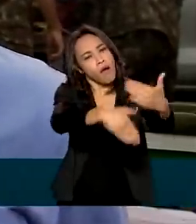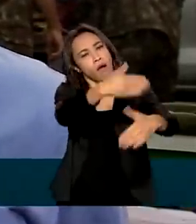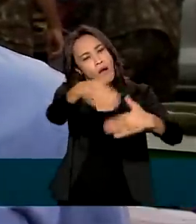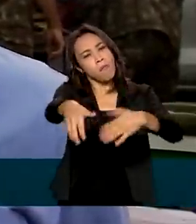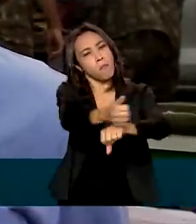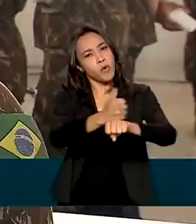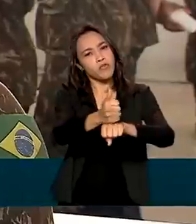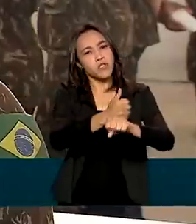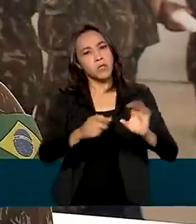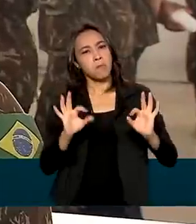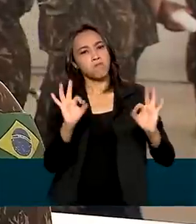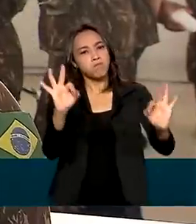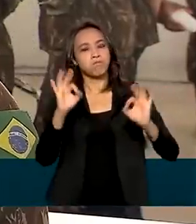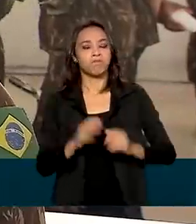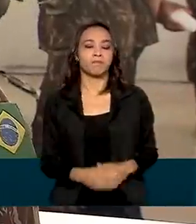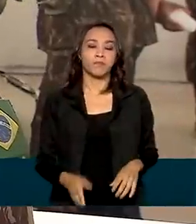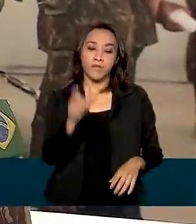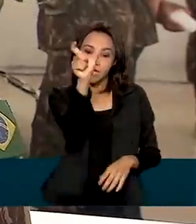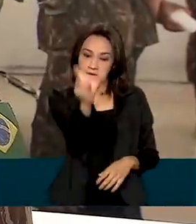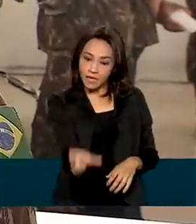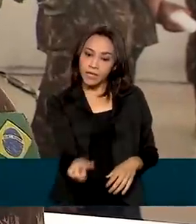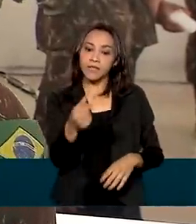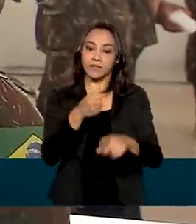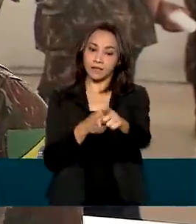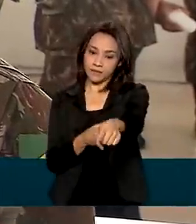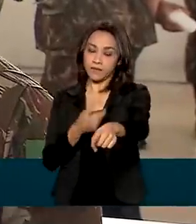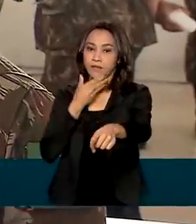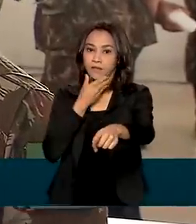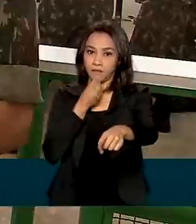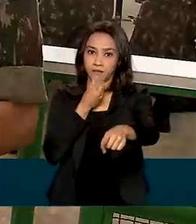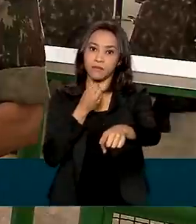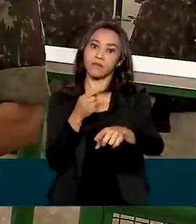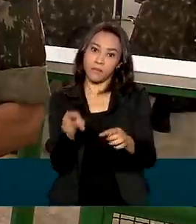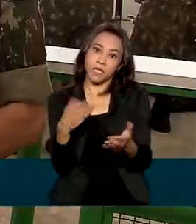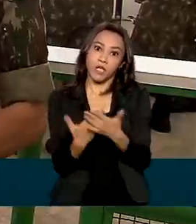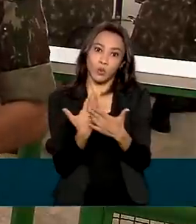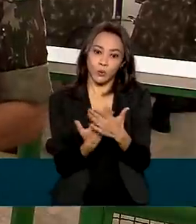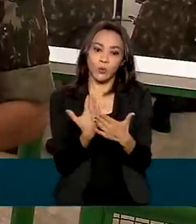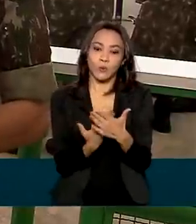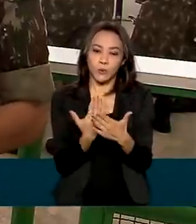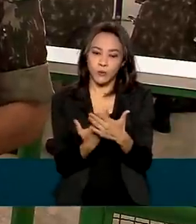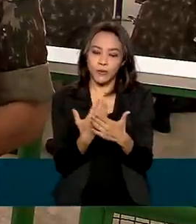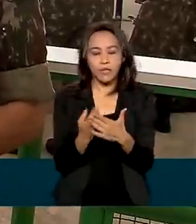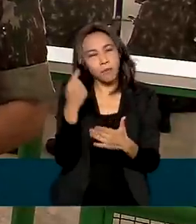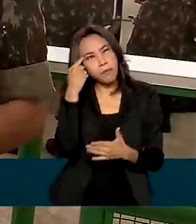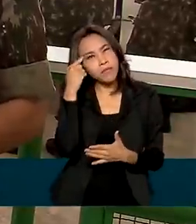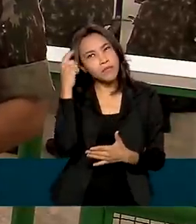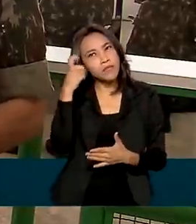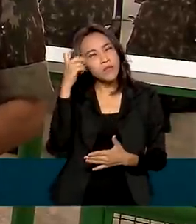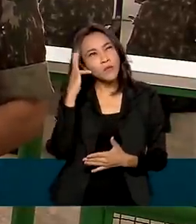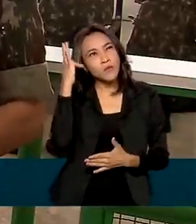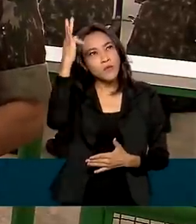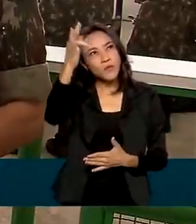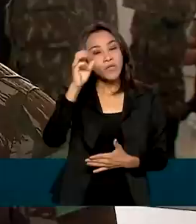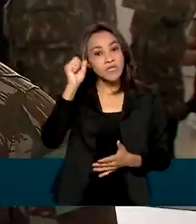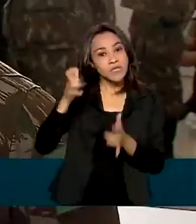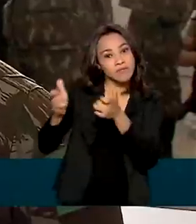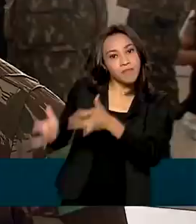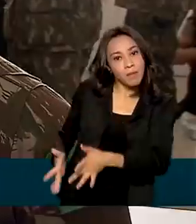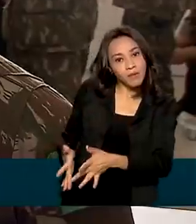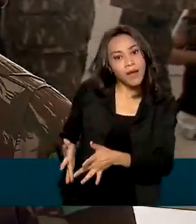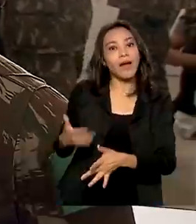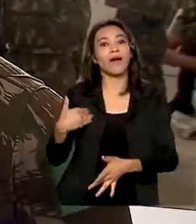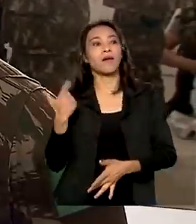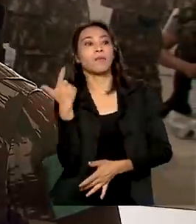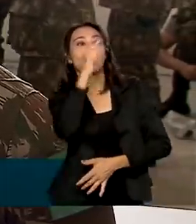se tornar um profissional completo. O recruta Augusto está no curso de hidráulica, já de olho no futuro, ao deixar a farda. O